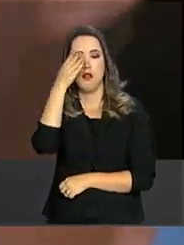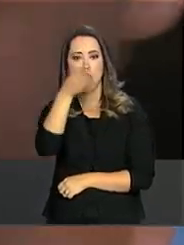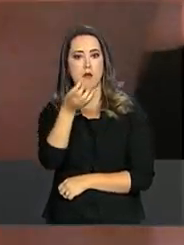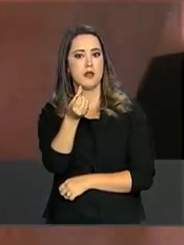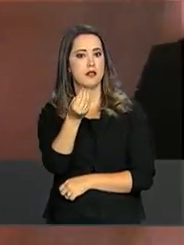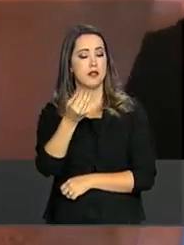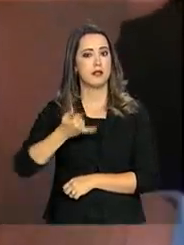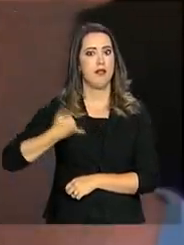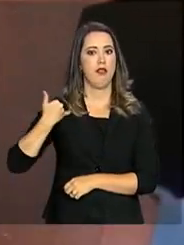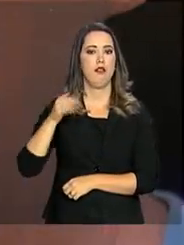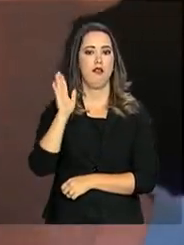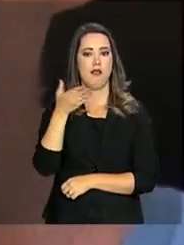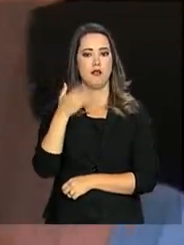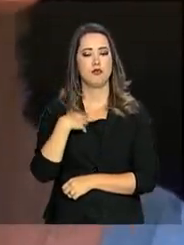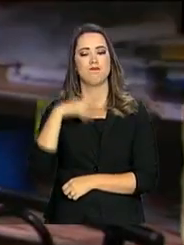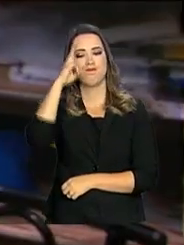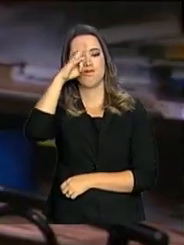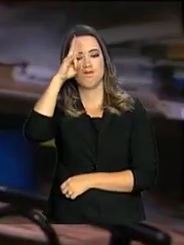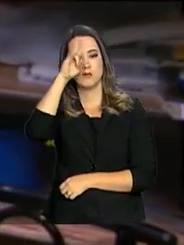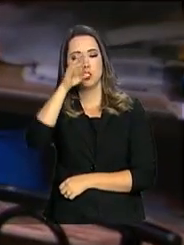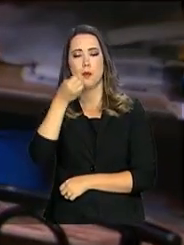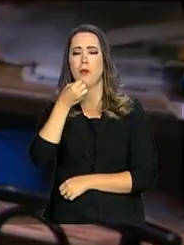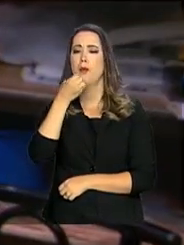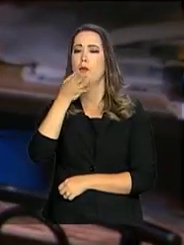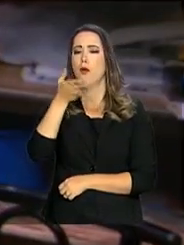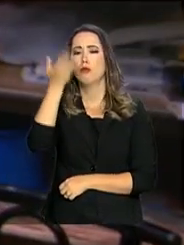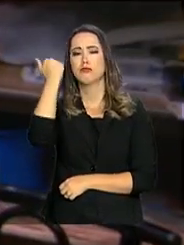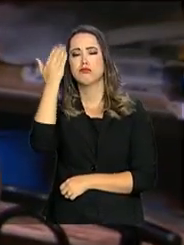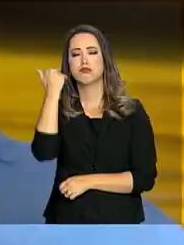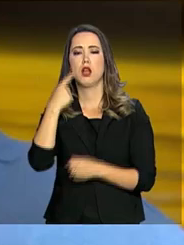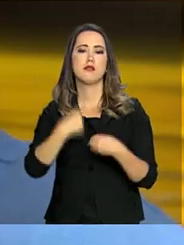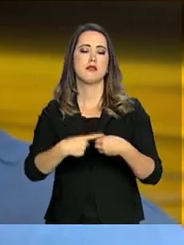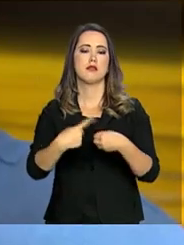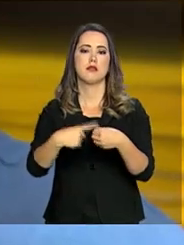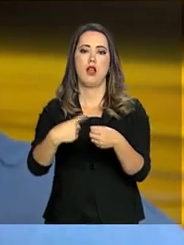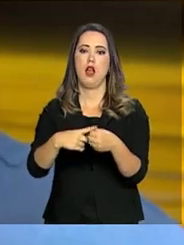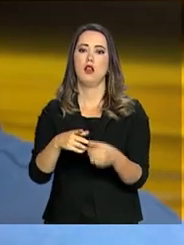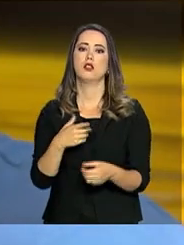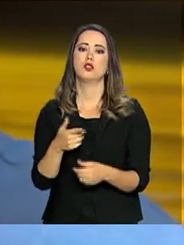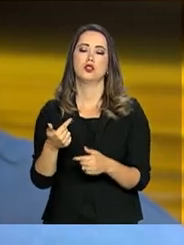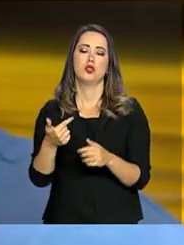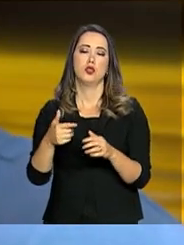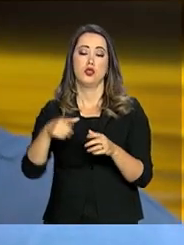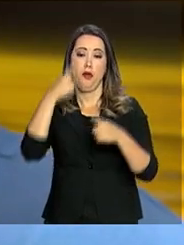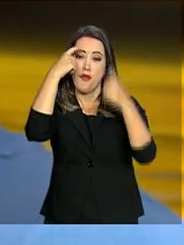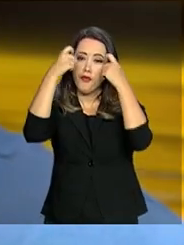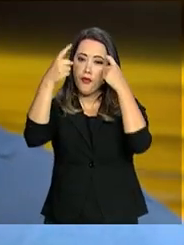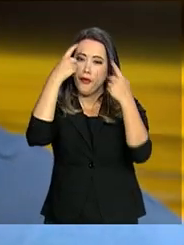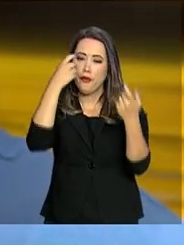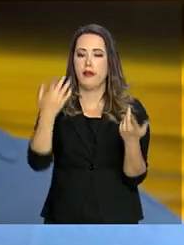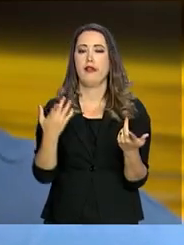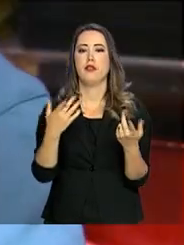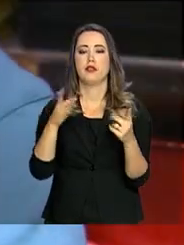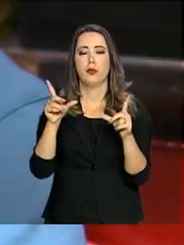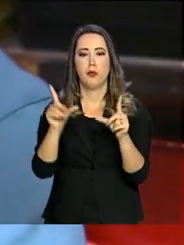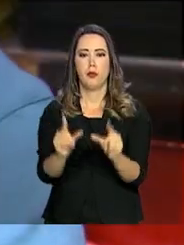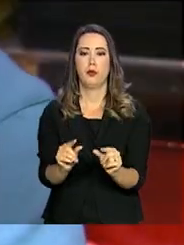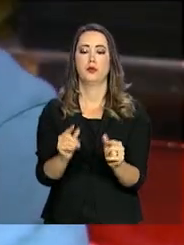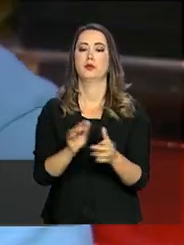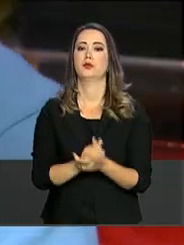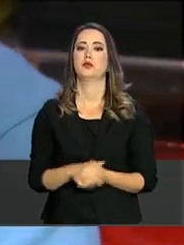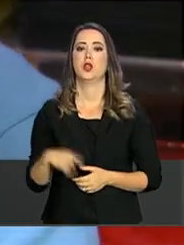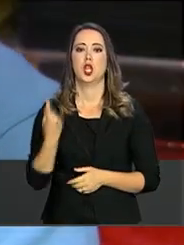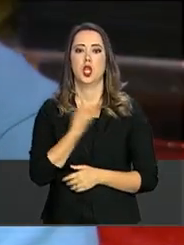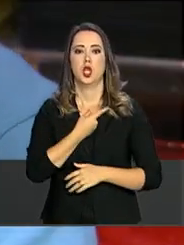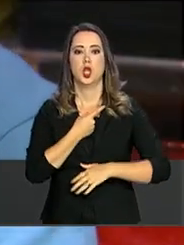anos, ele recorda com nostalgia como era viver em uma cidade onde a violência não ditava as regras. Nós subimos